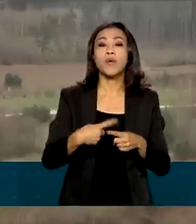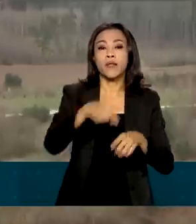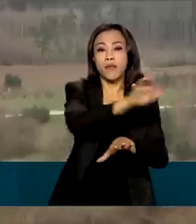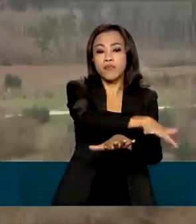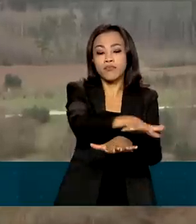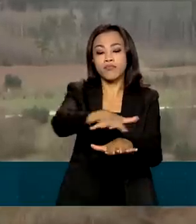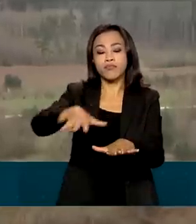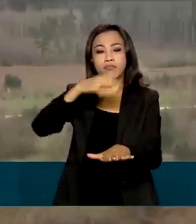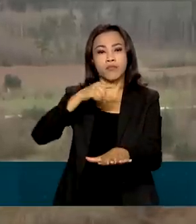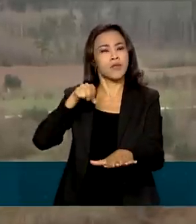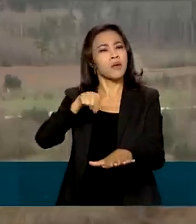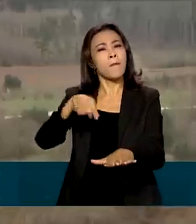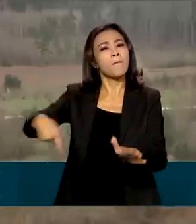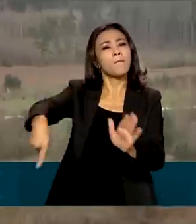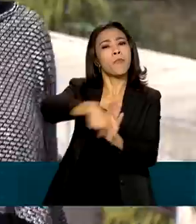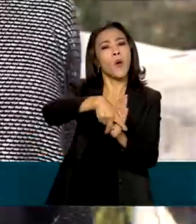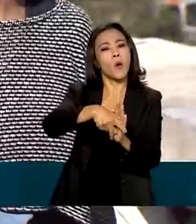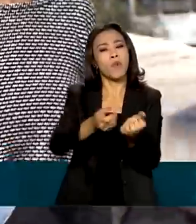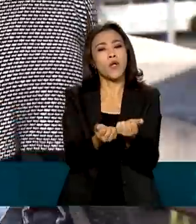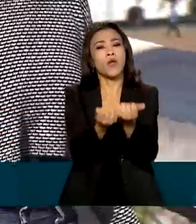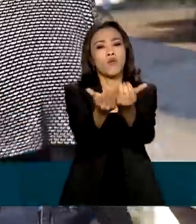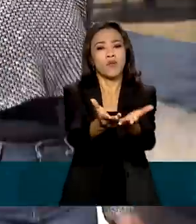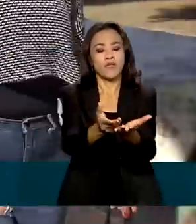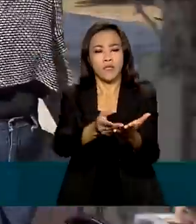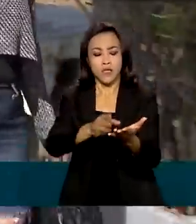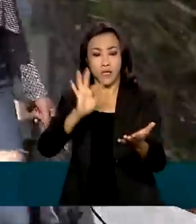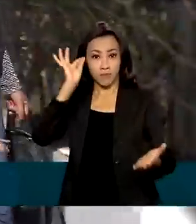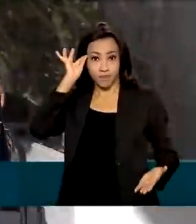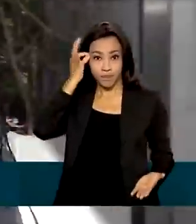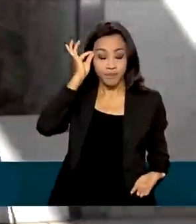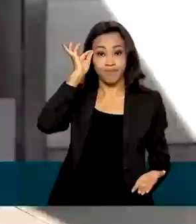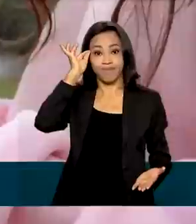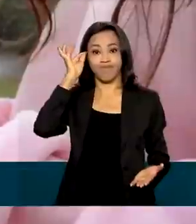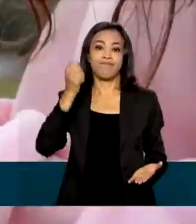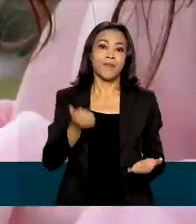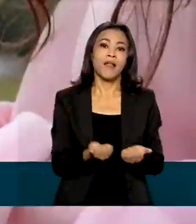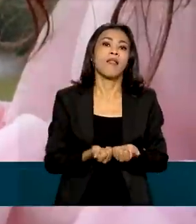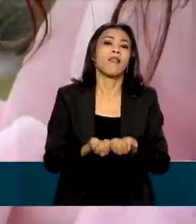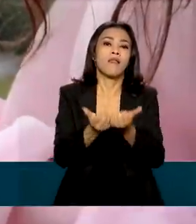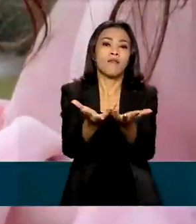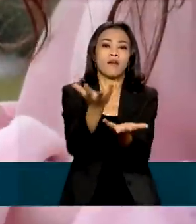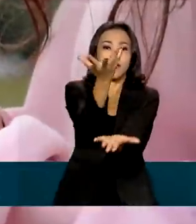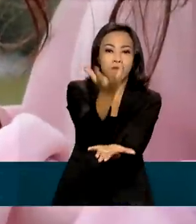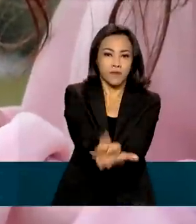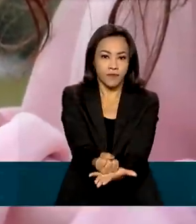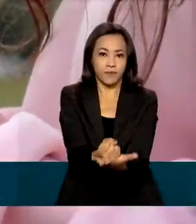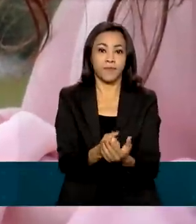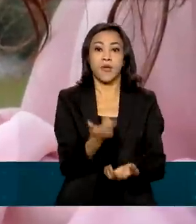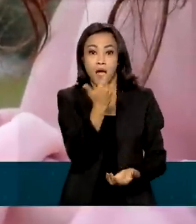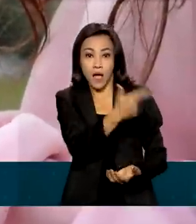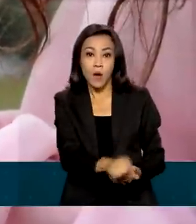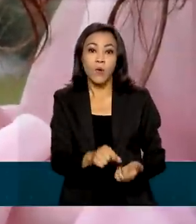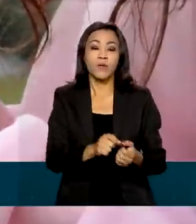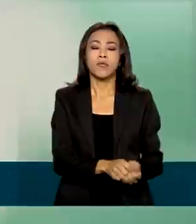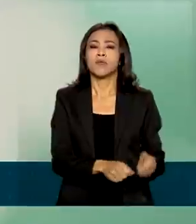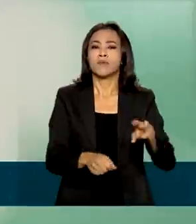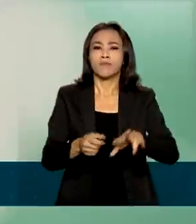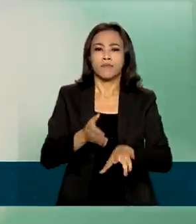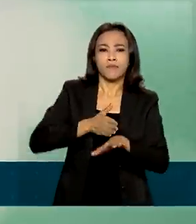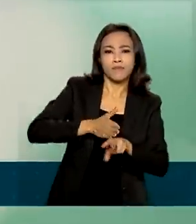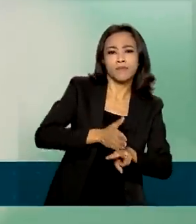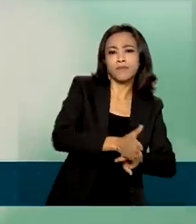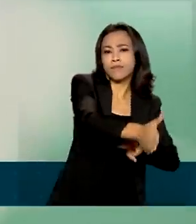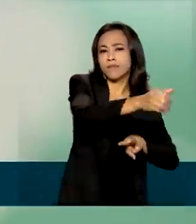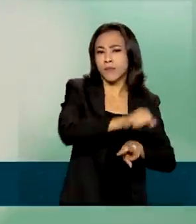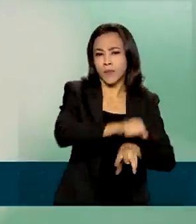própria e oferecer maior velocidade para baixar e enviar arquivos. A outra versão, a princípio, terá